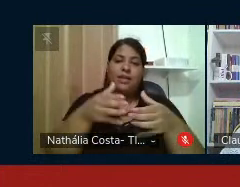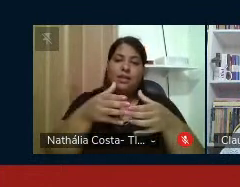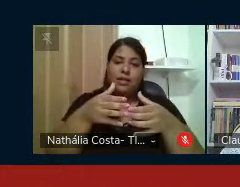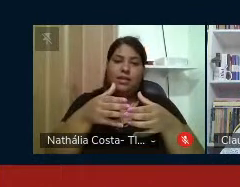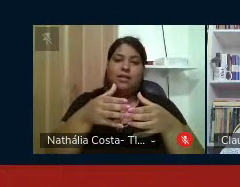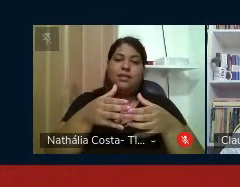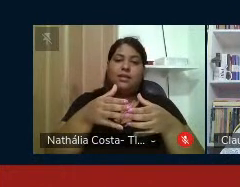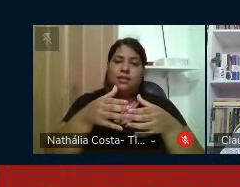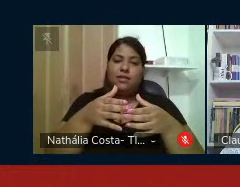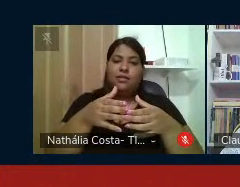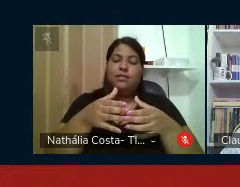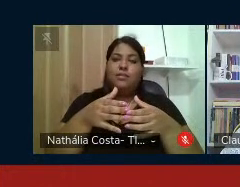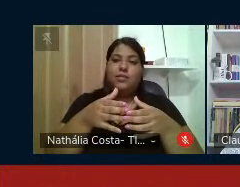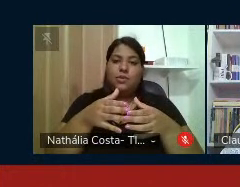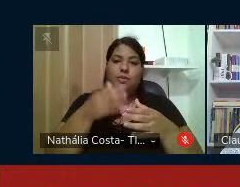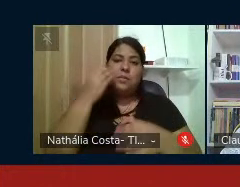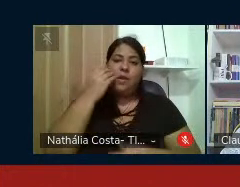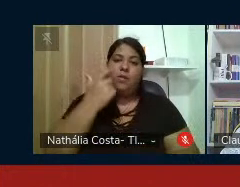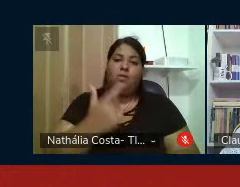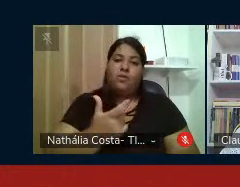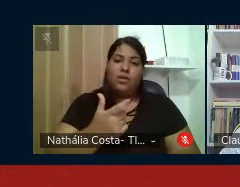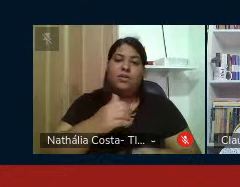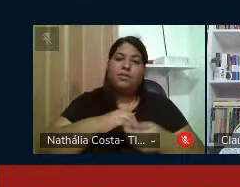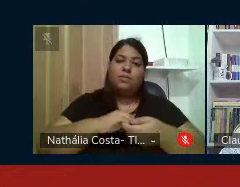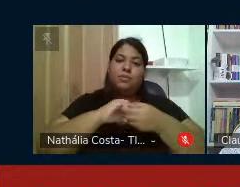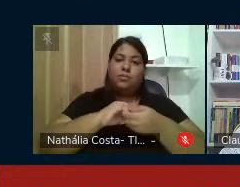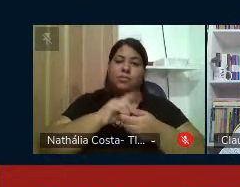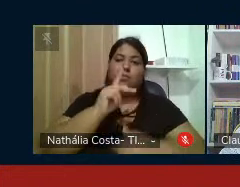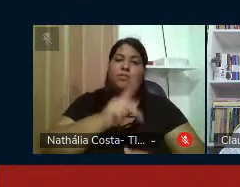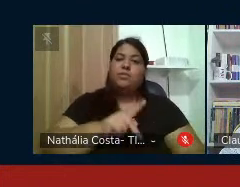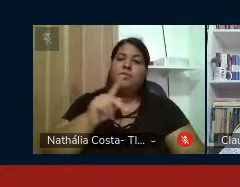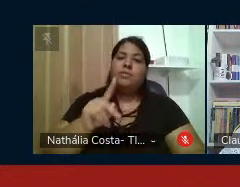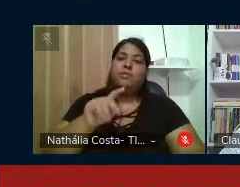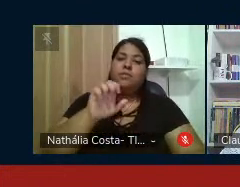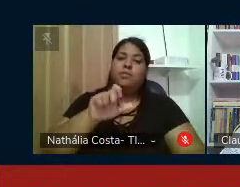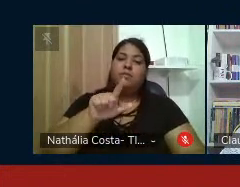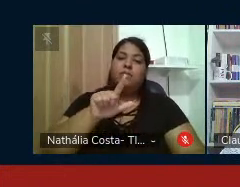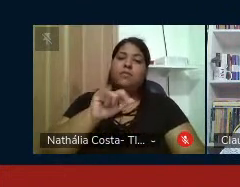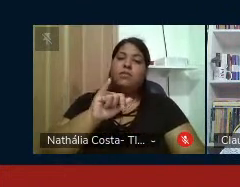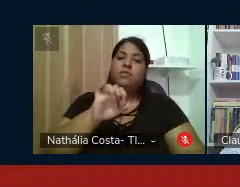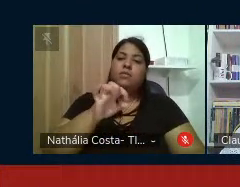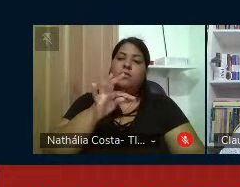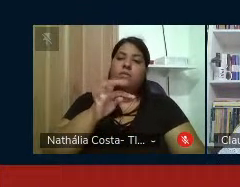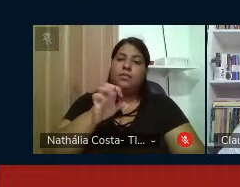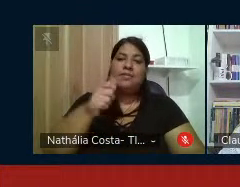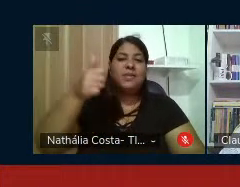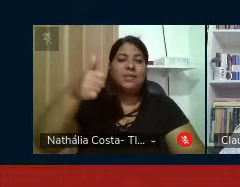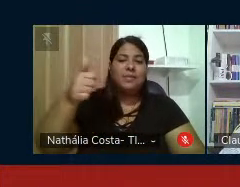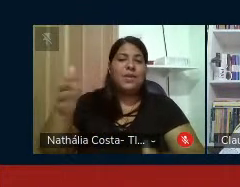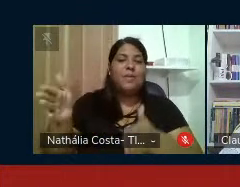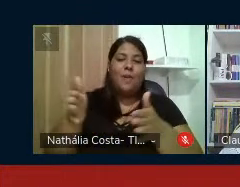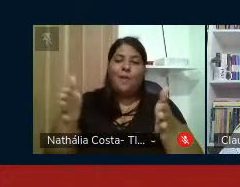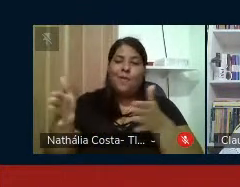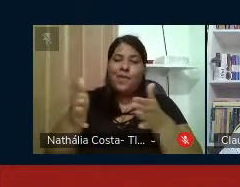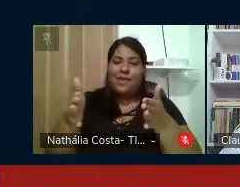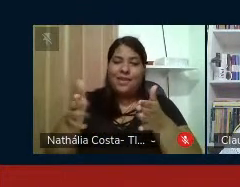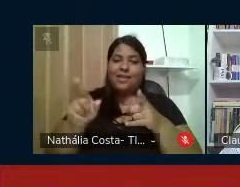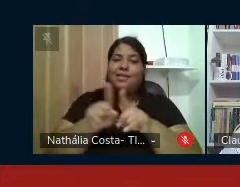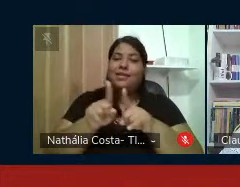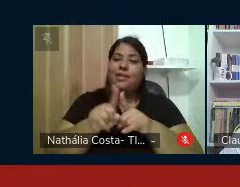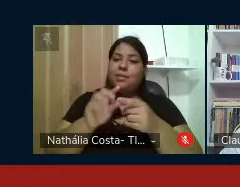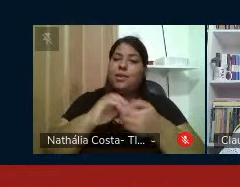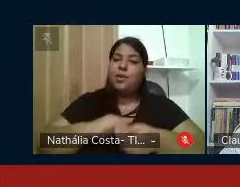grupos Paulo Freire. Eu cumprimento a professora Eliette Santiago, que esteve conosco na primeira parte aqui, em seu nome,